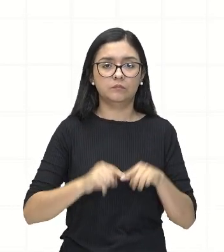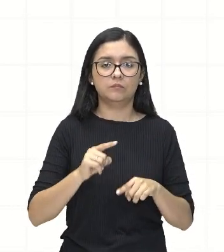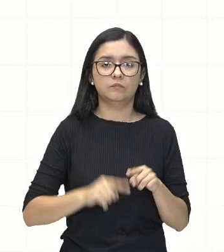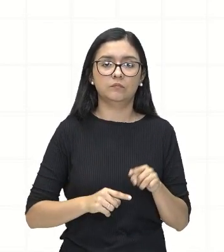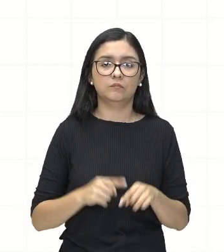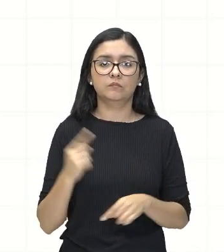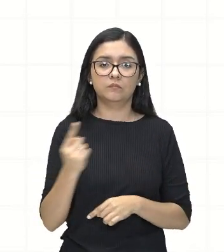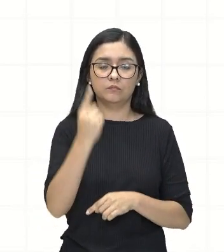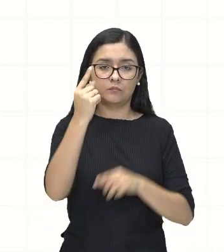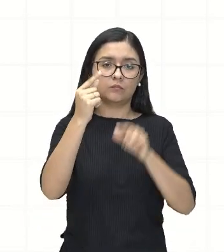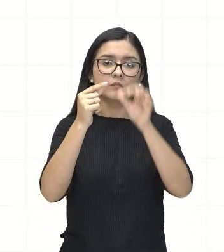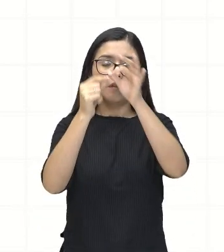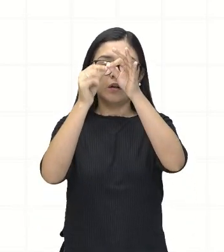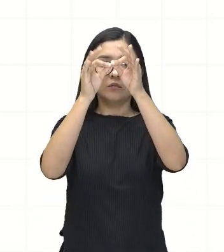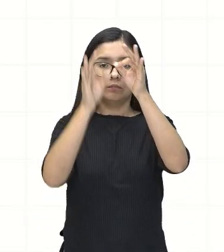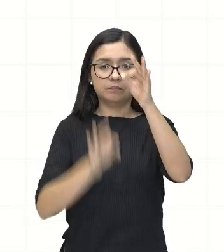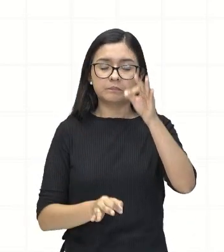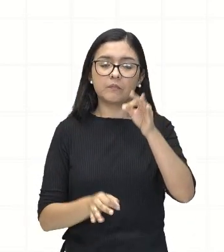solo.